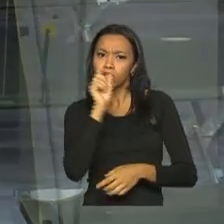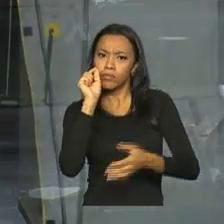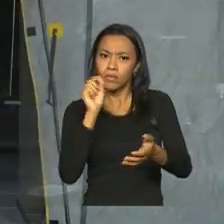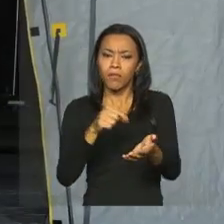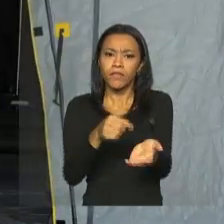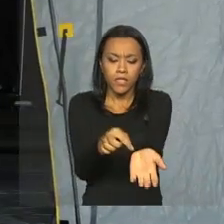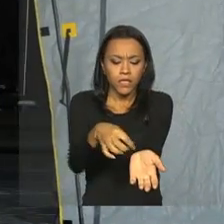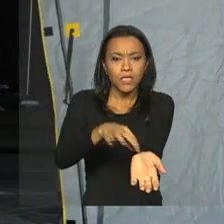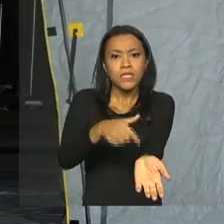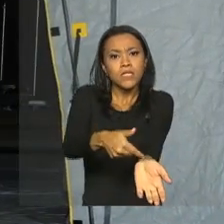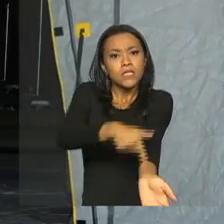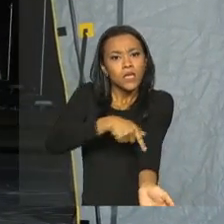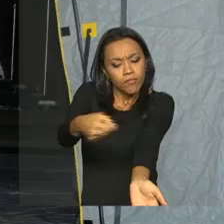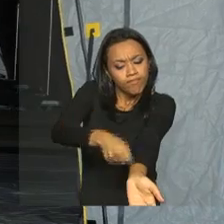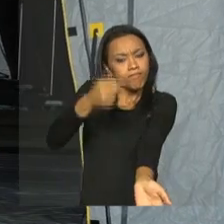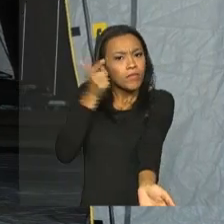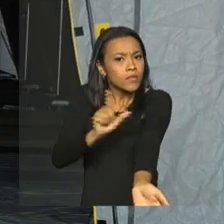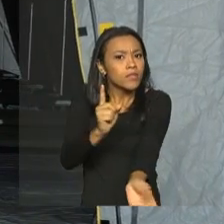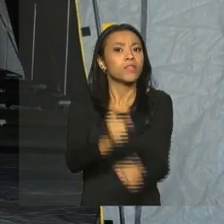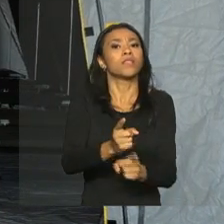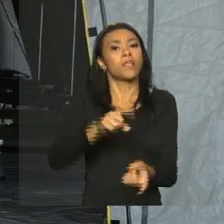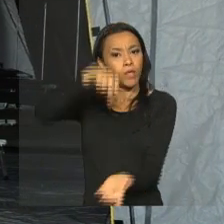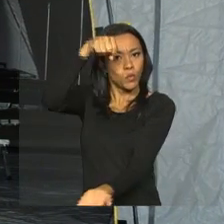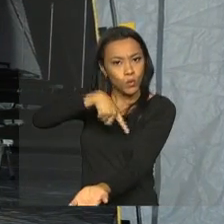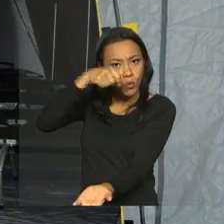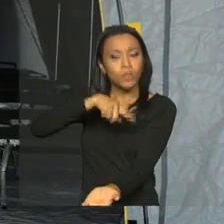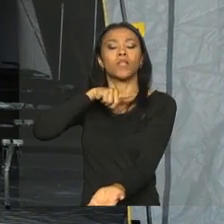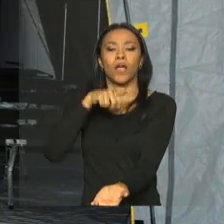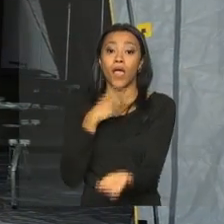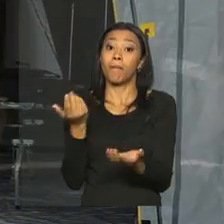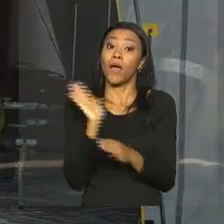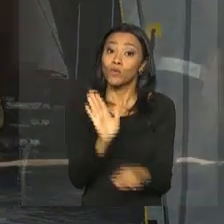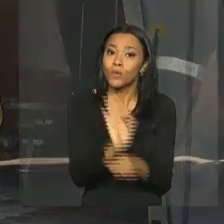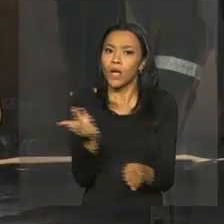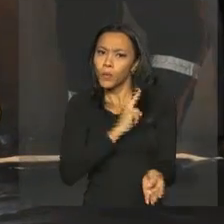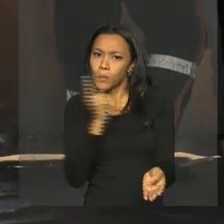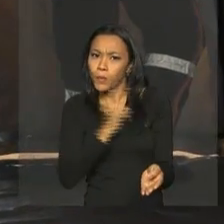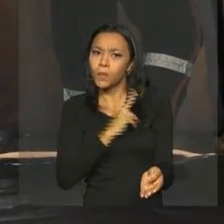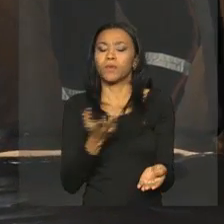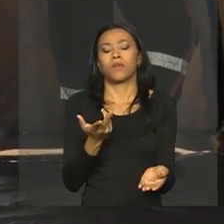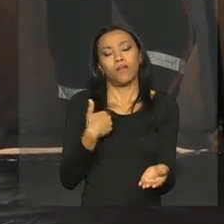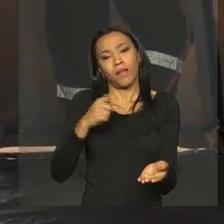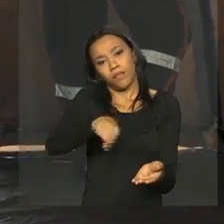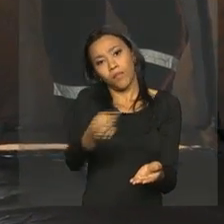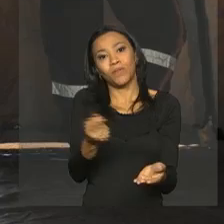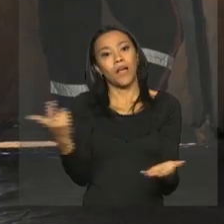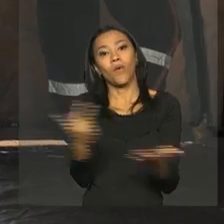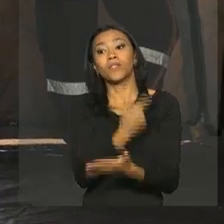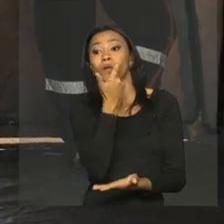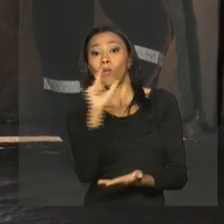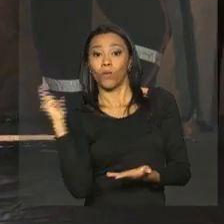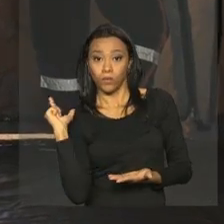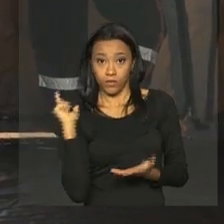hemograma, além de dez leitos com suporte para soro. A medida busca dar agilidade ao atendimento, liberando pronto-socorro para outros casos.